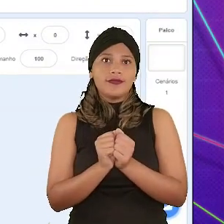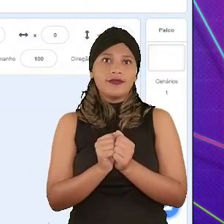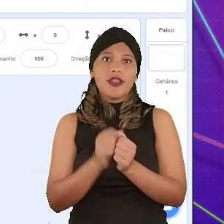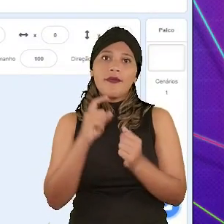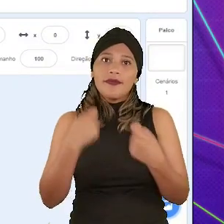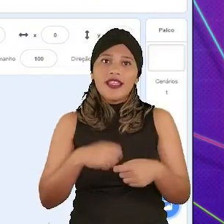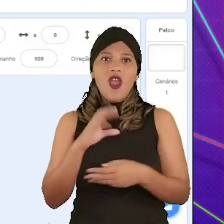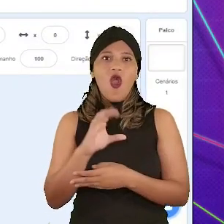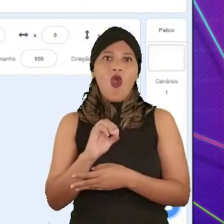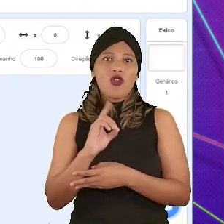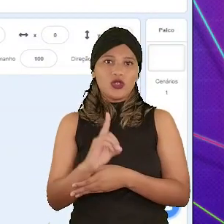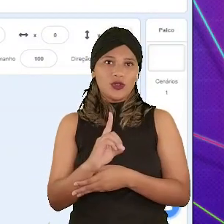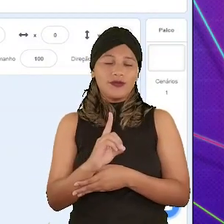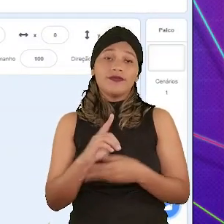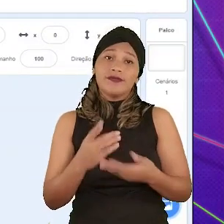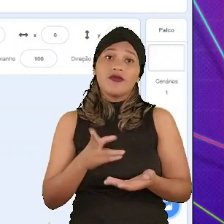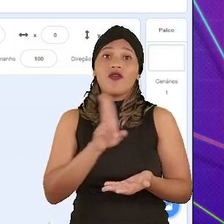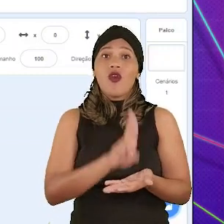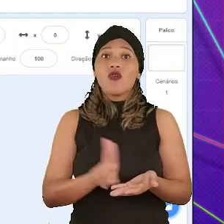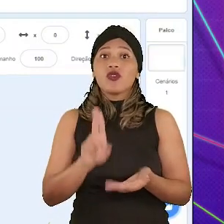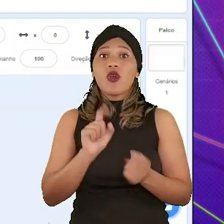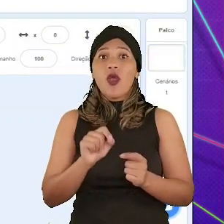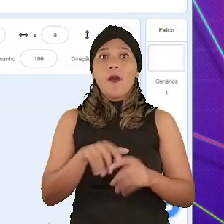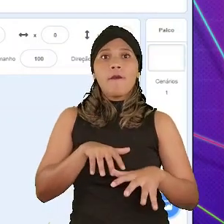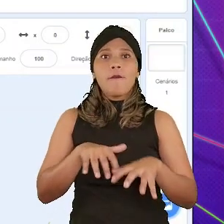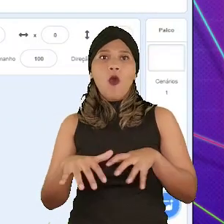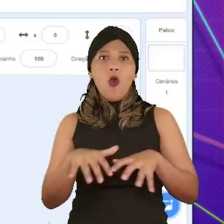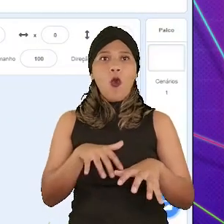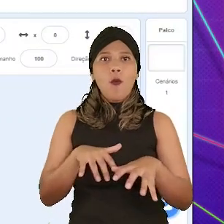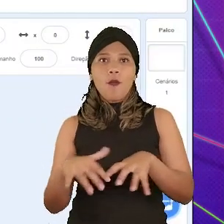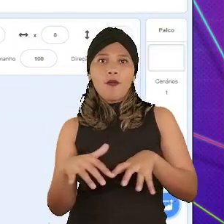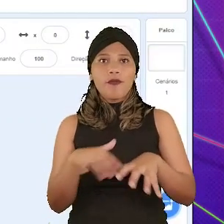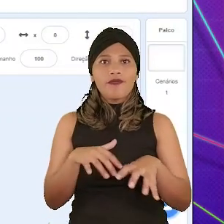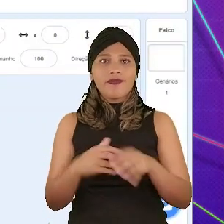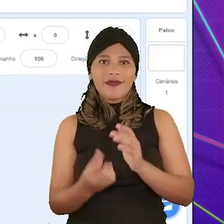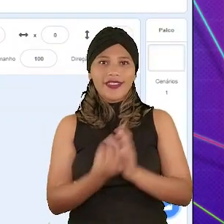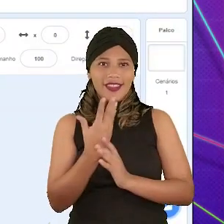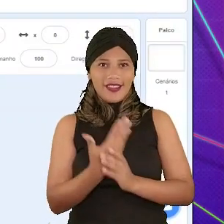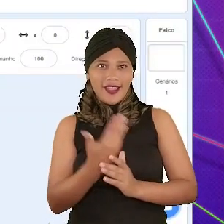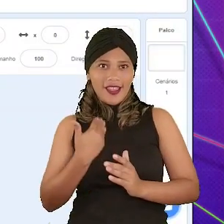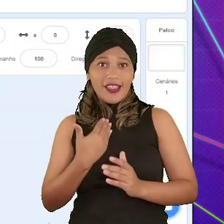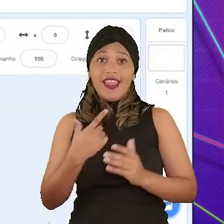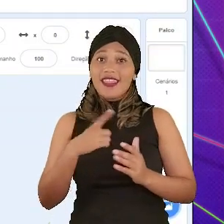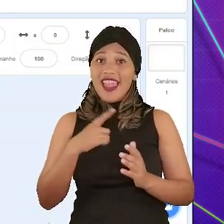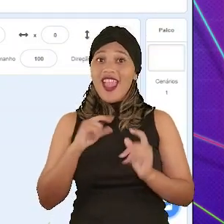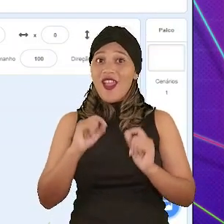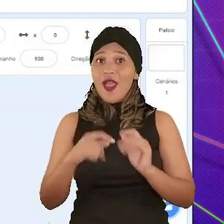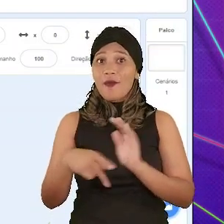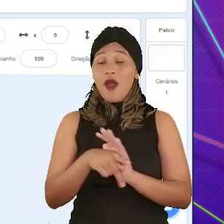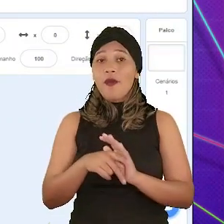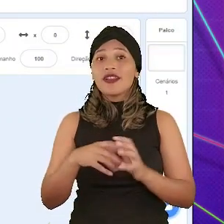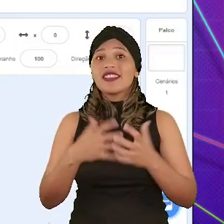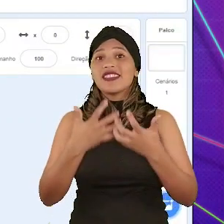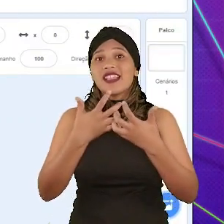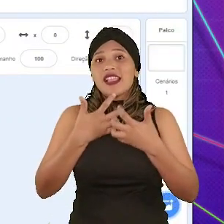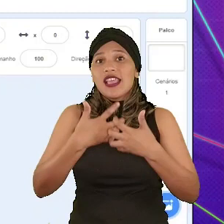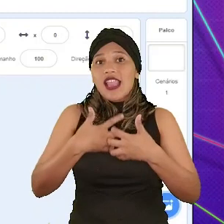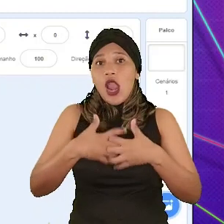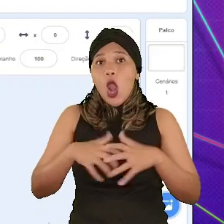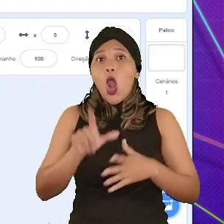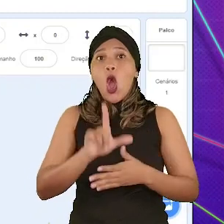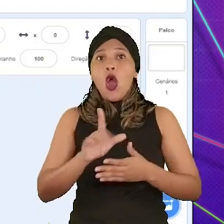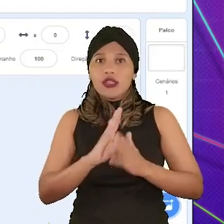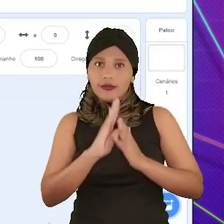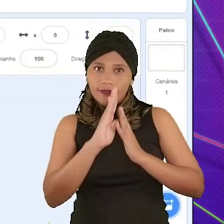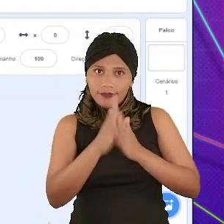isso que a gente viu num código. Para isso, vamos utilizar o código de movimentação que criamos mais cedo. Temos aqui, então, a sequência